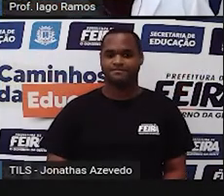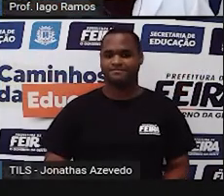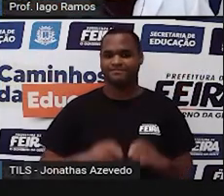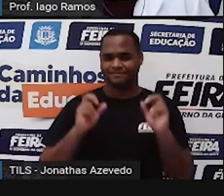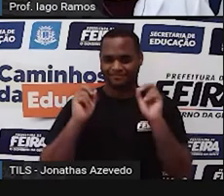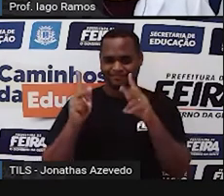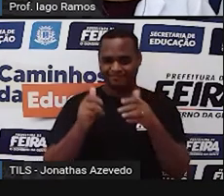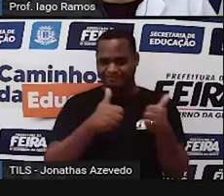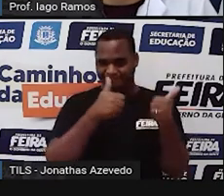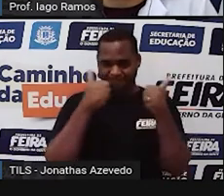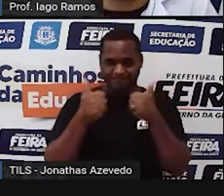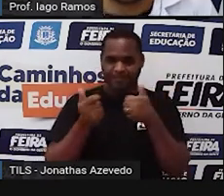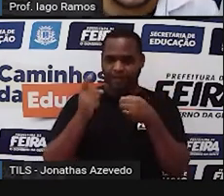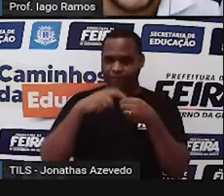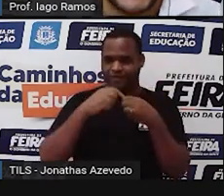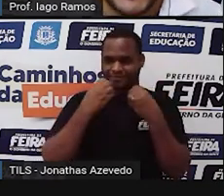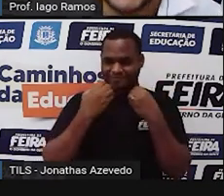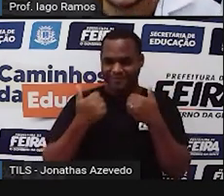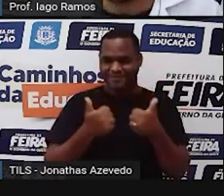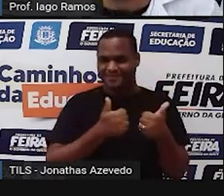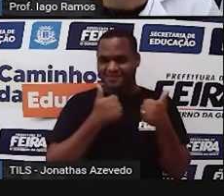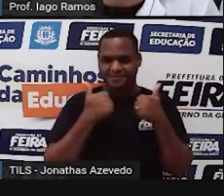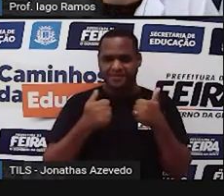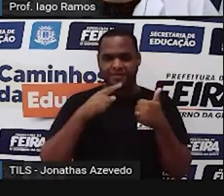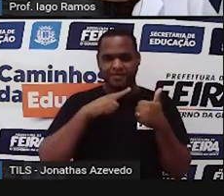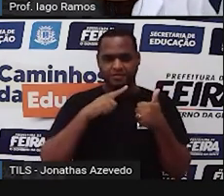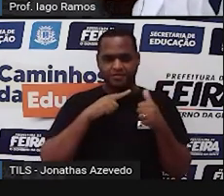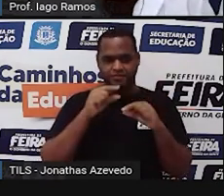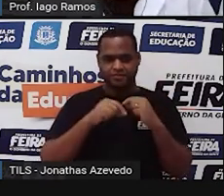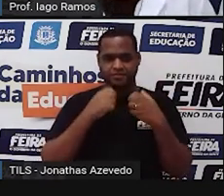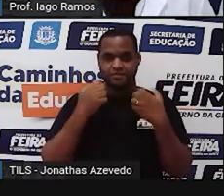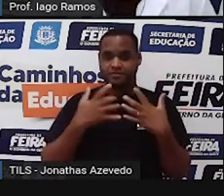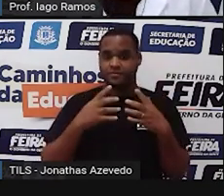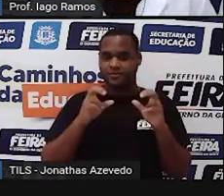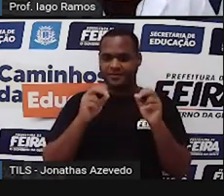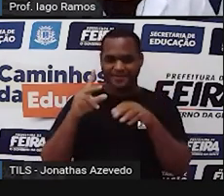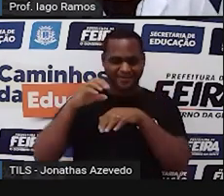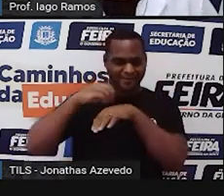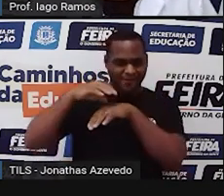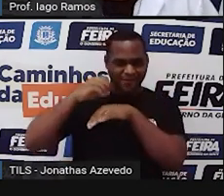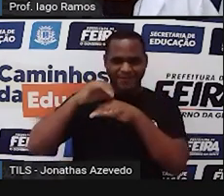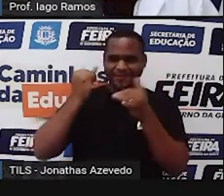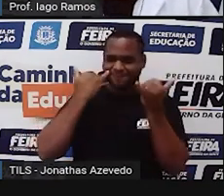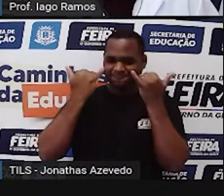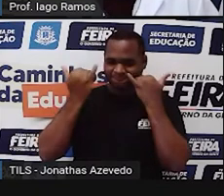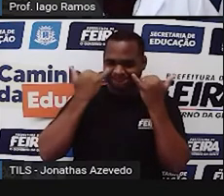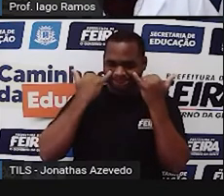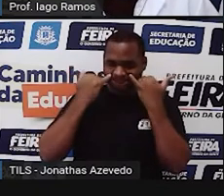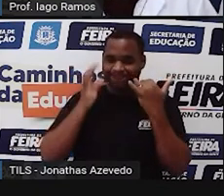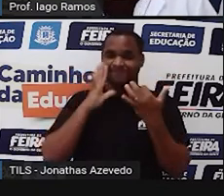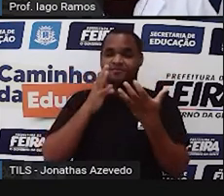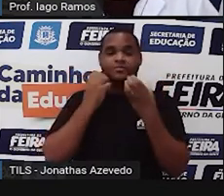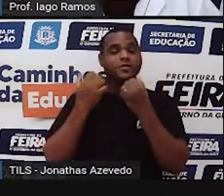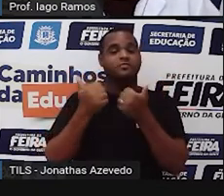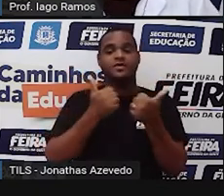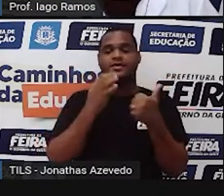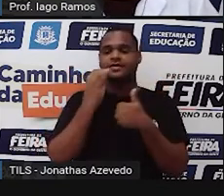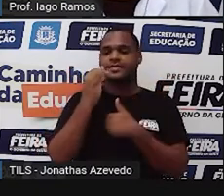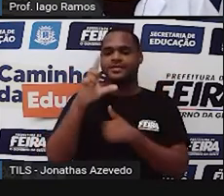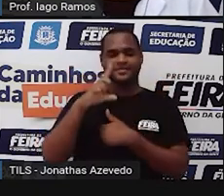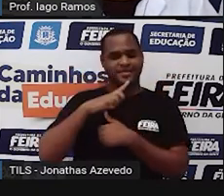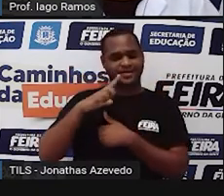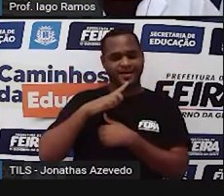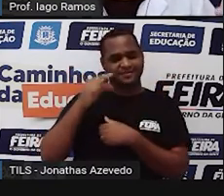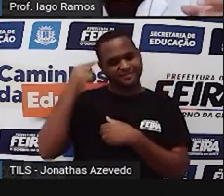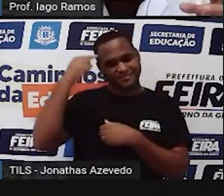Prontinho, voltamos. É isso aí, né? Você viu ali quanta informação legal, né? Energia elétrica, pois é.